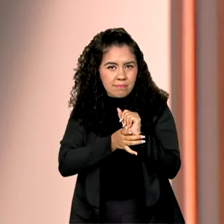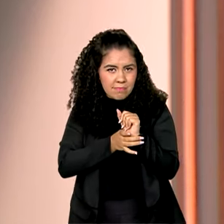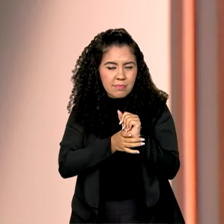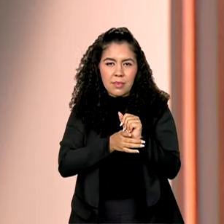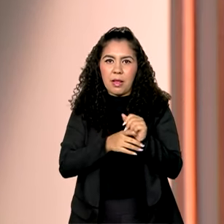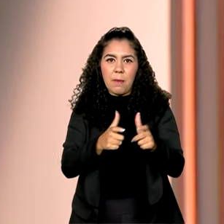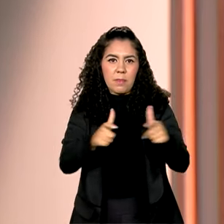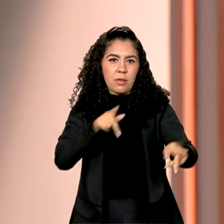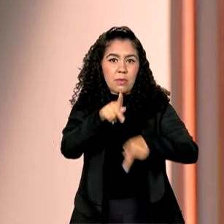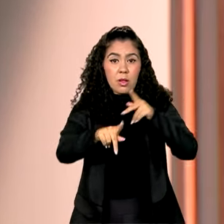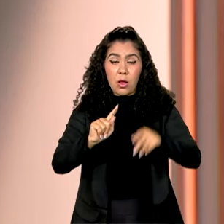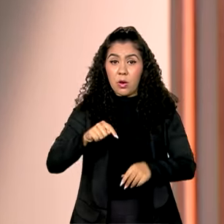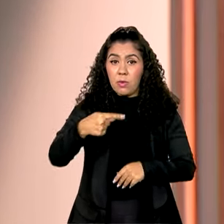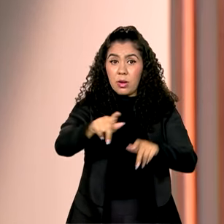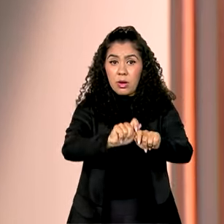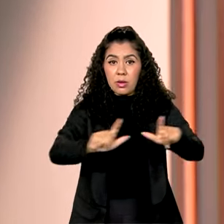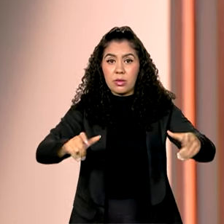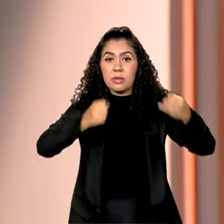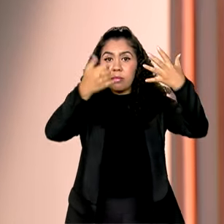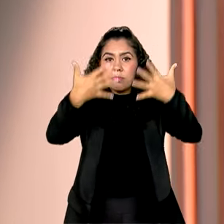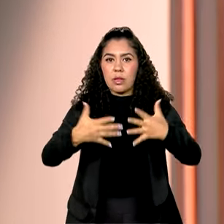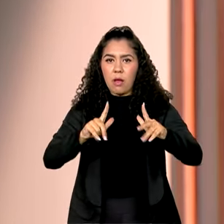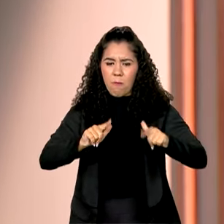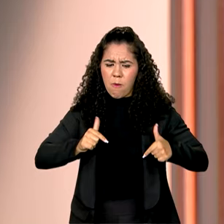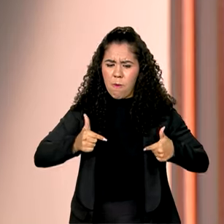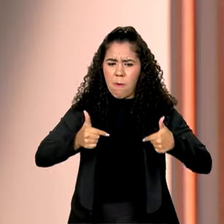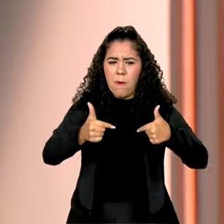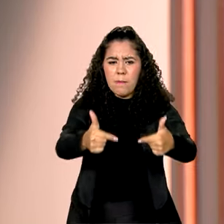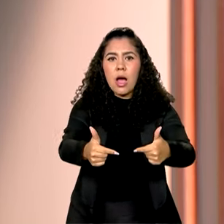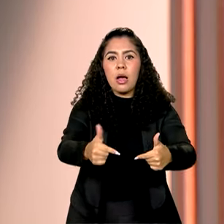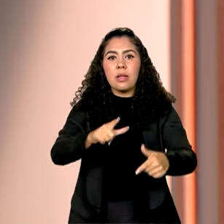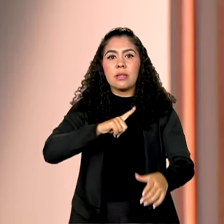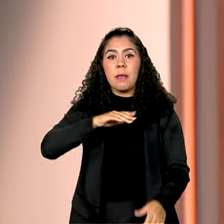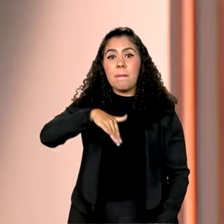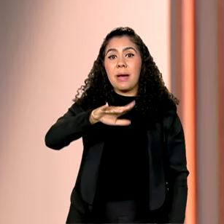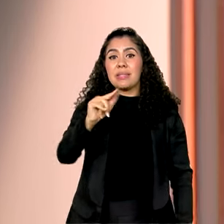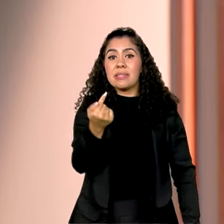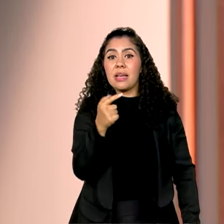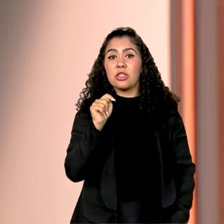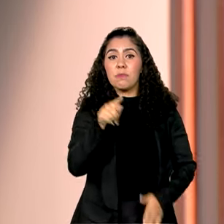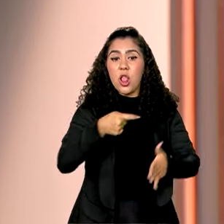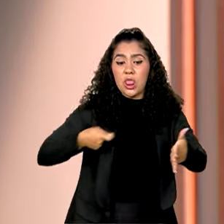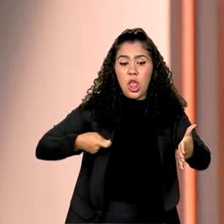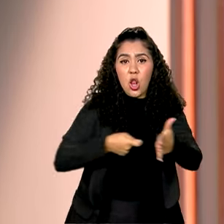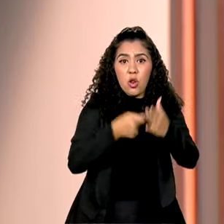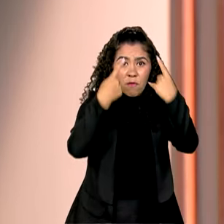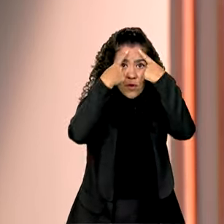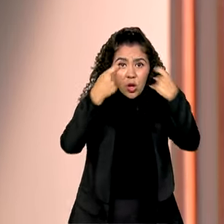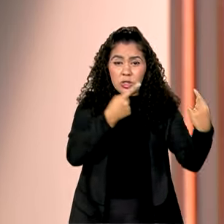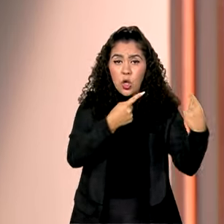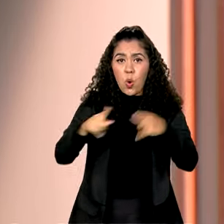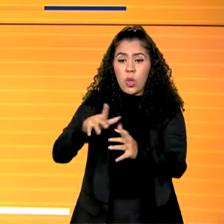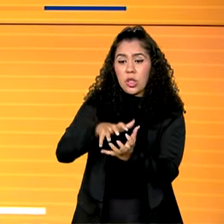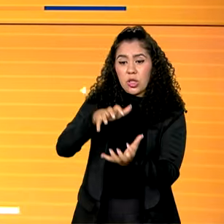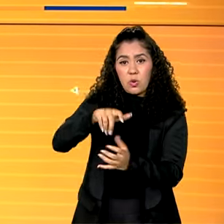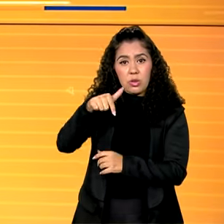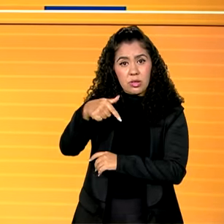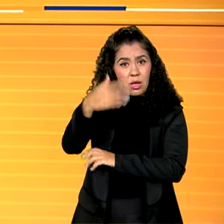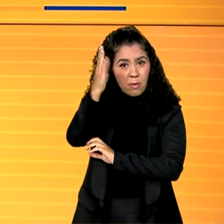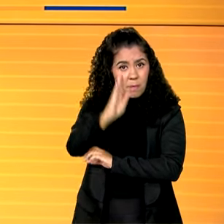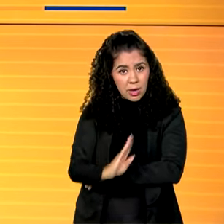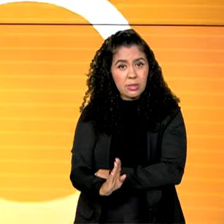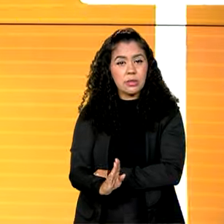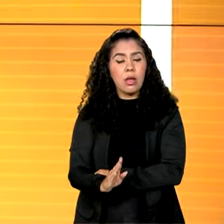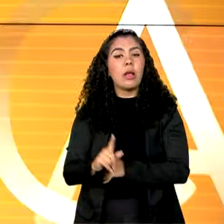Veja a seguir, a Operação Virtude apura mais de 7 mil denúncias de violência contra idosos no país. E